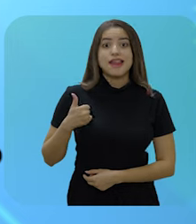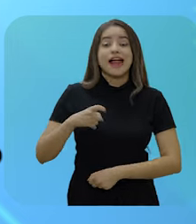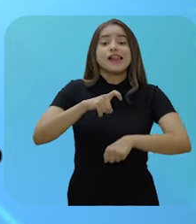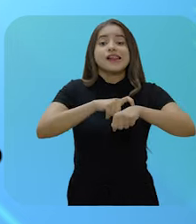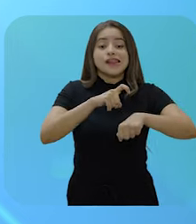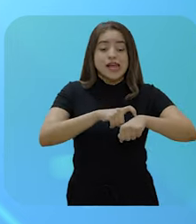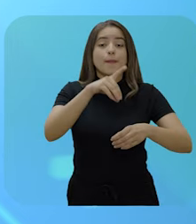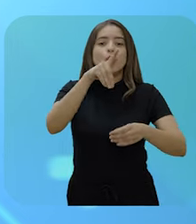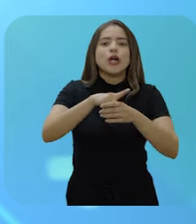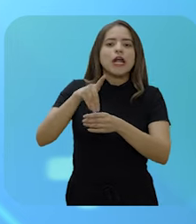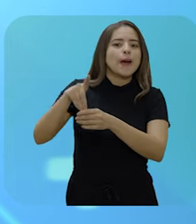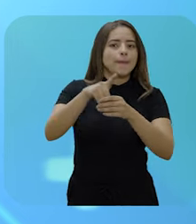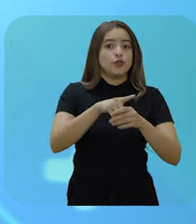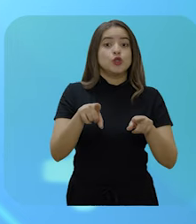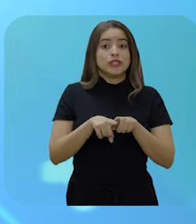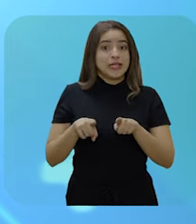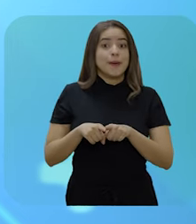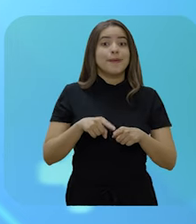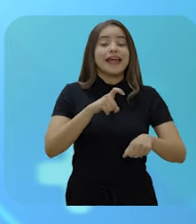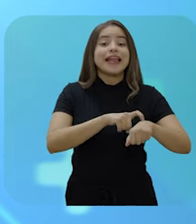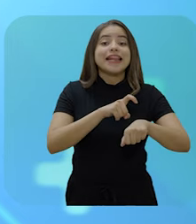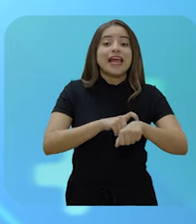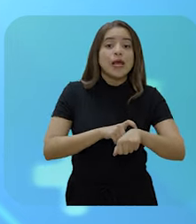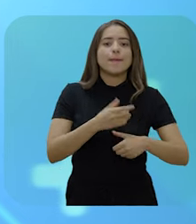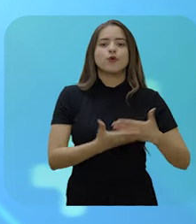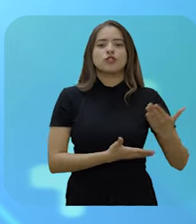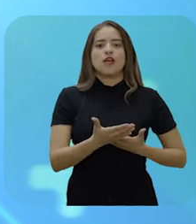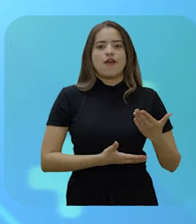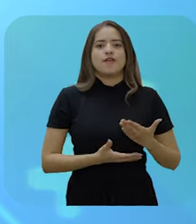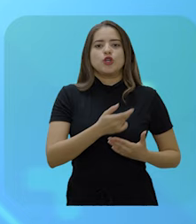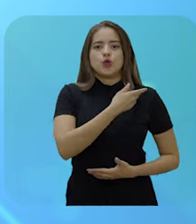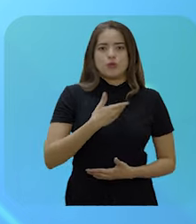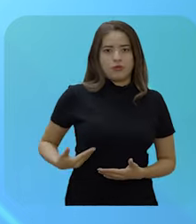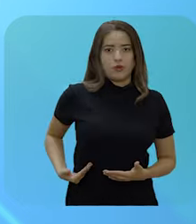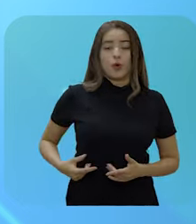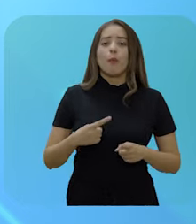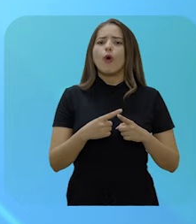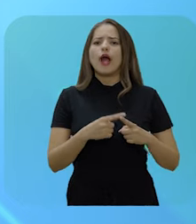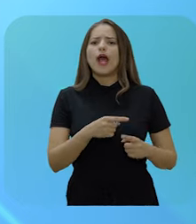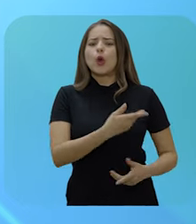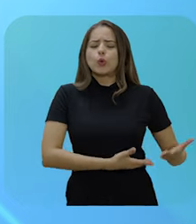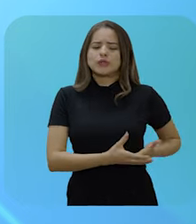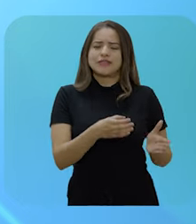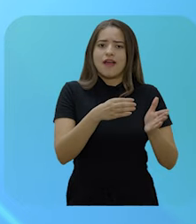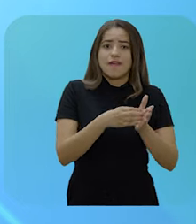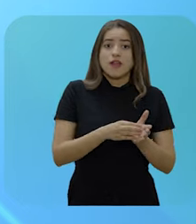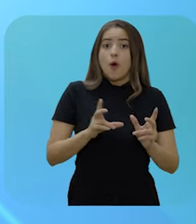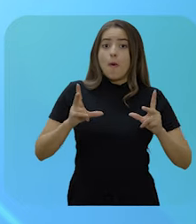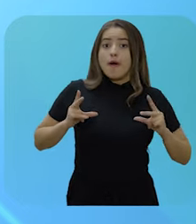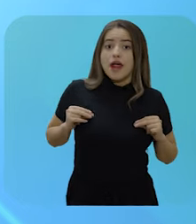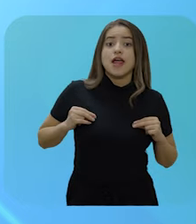2019 Regra de transição do Artigo 40 e regra de transição do Artigo 20 Regras para aposentadorias